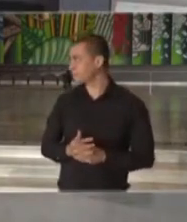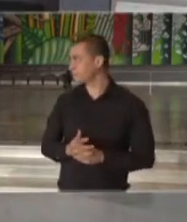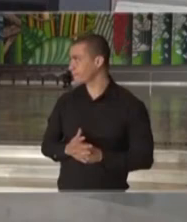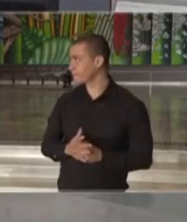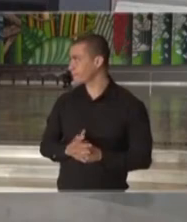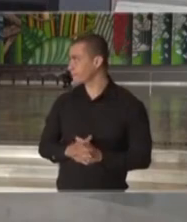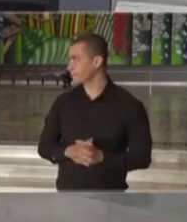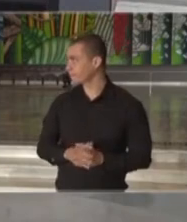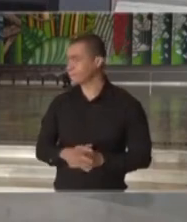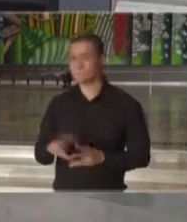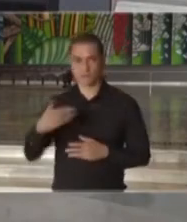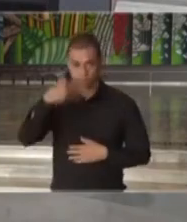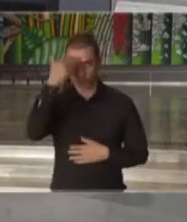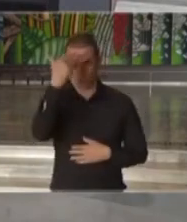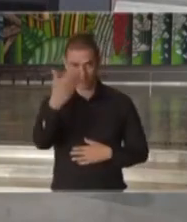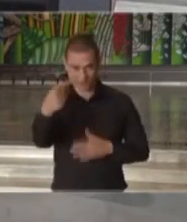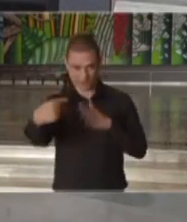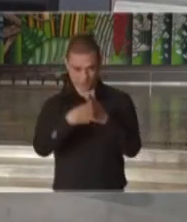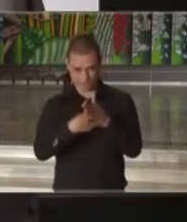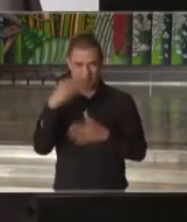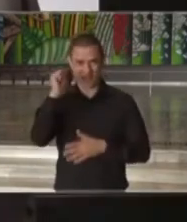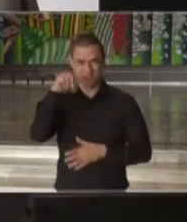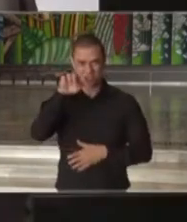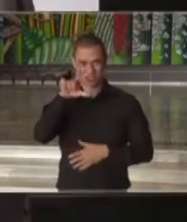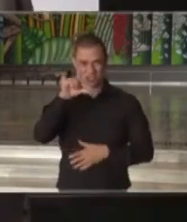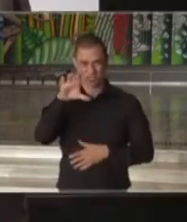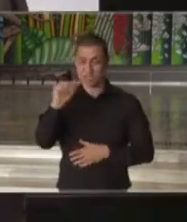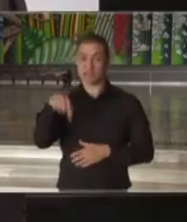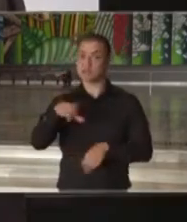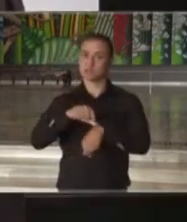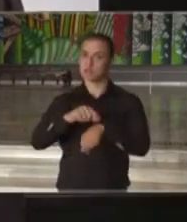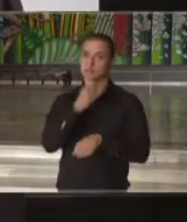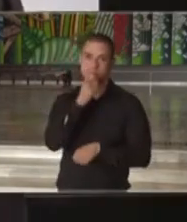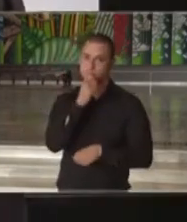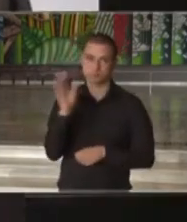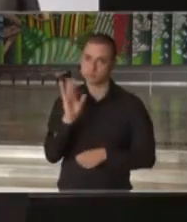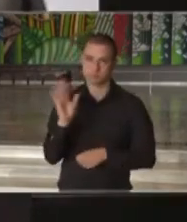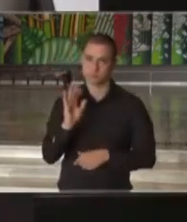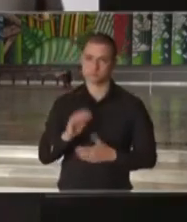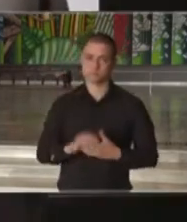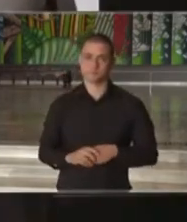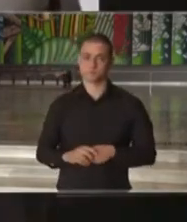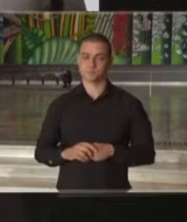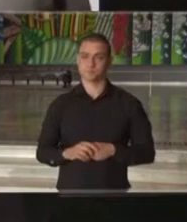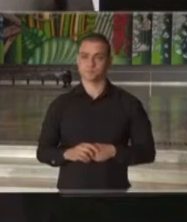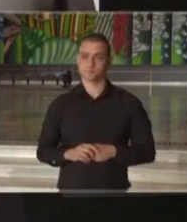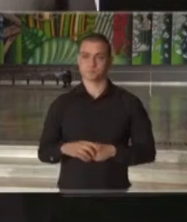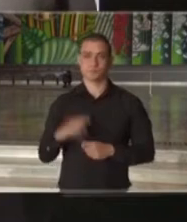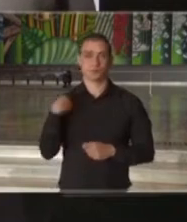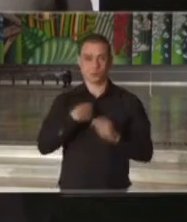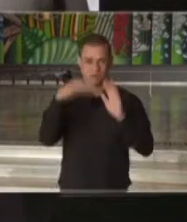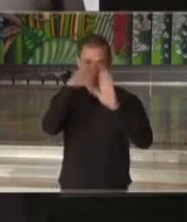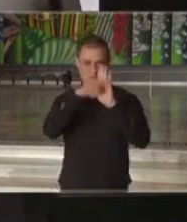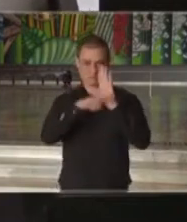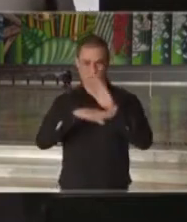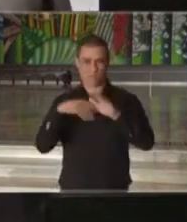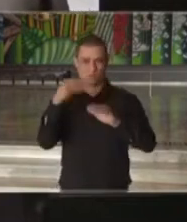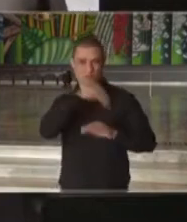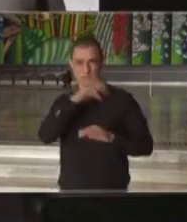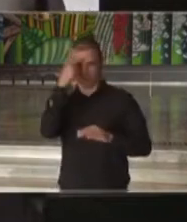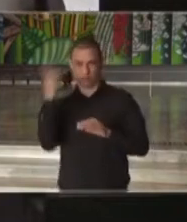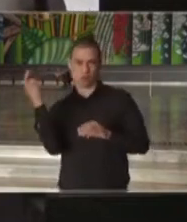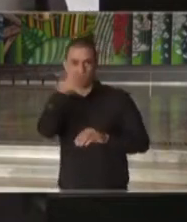Neste momento, obrigado pela pergunta, Angélica. Neste momento, não. Não há escalonamento. Essa